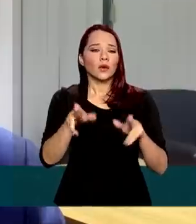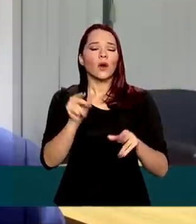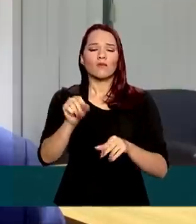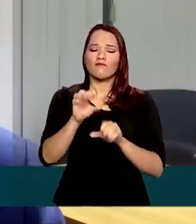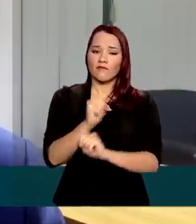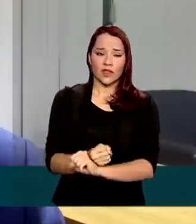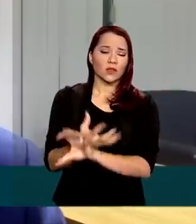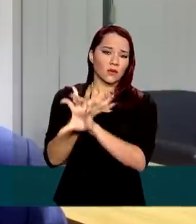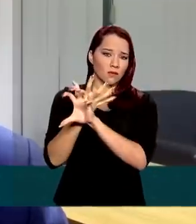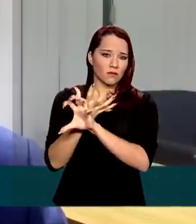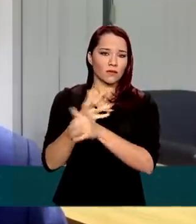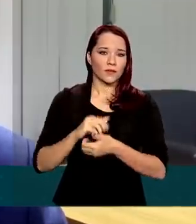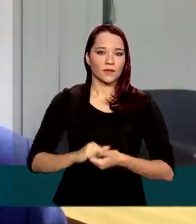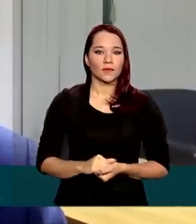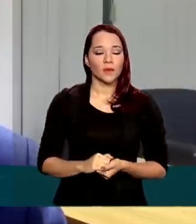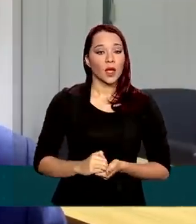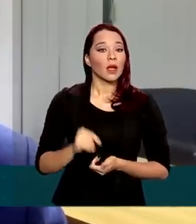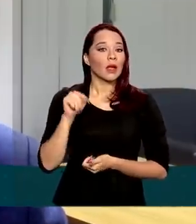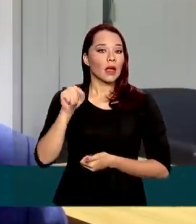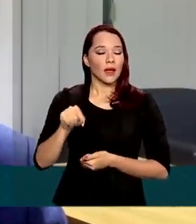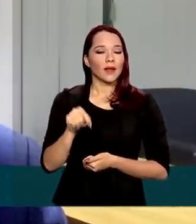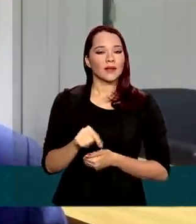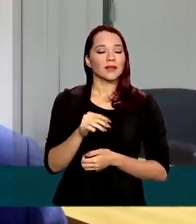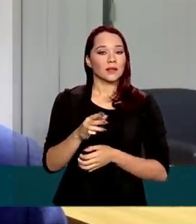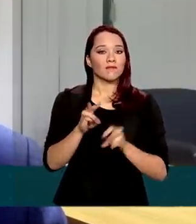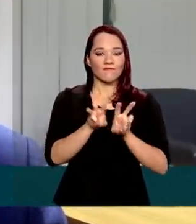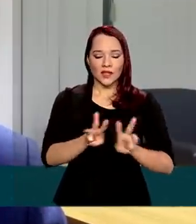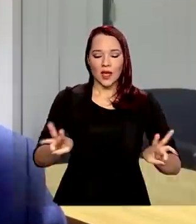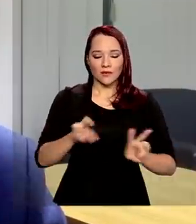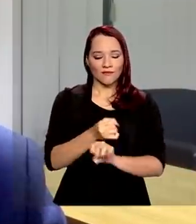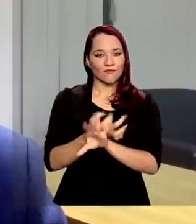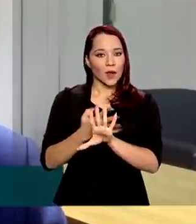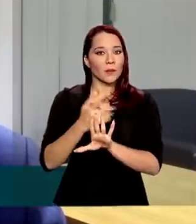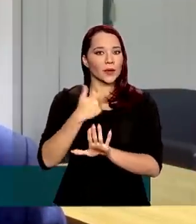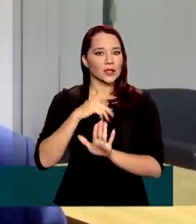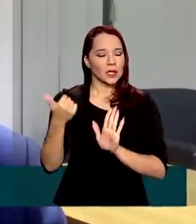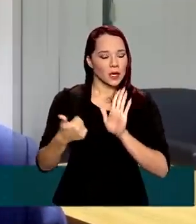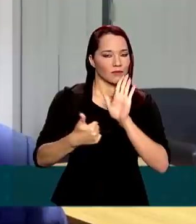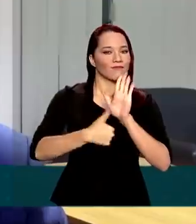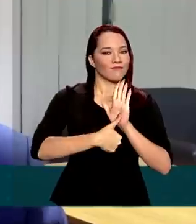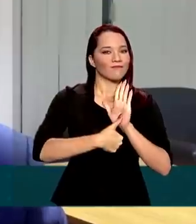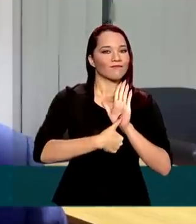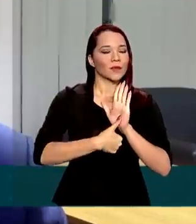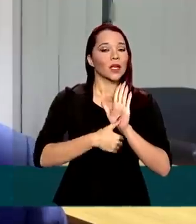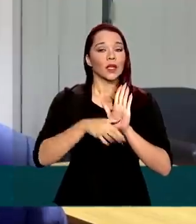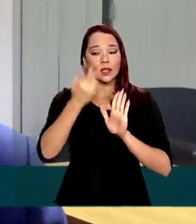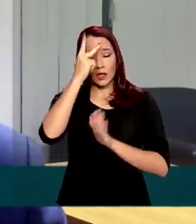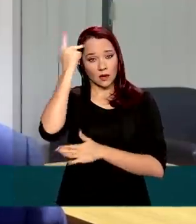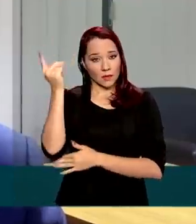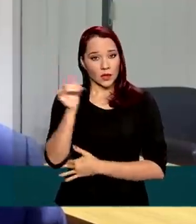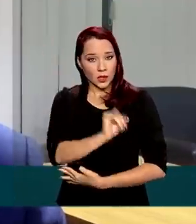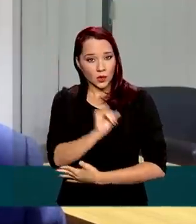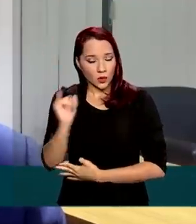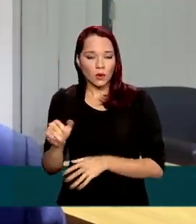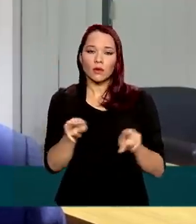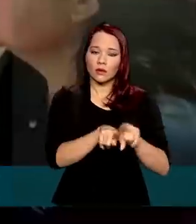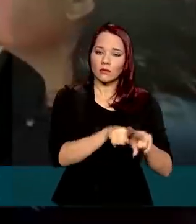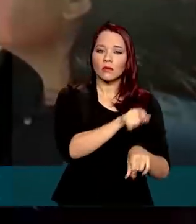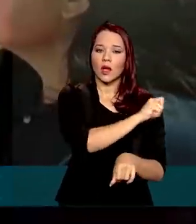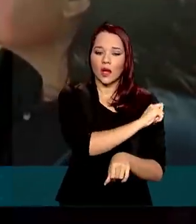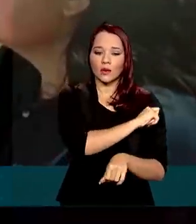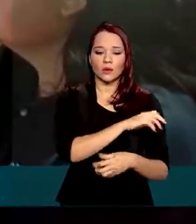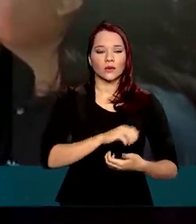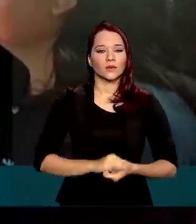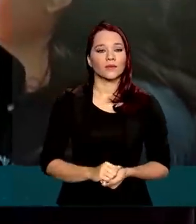videoconferência. Essa plataforma deve assegurar a identificação biométrica, tanto do instrutor quanto do aluno.